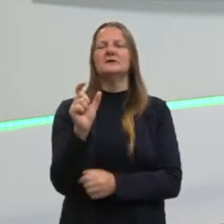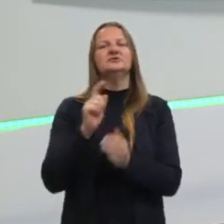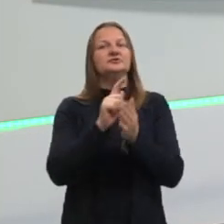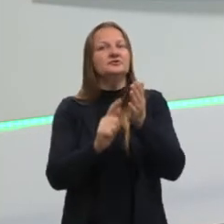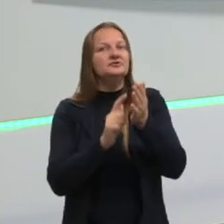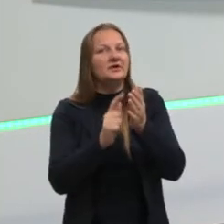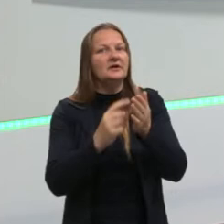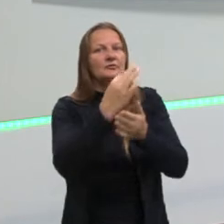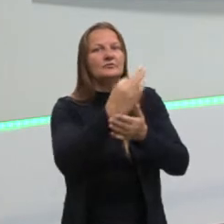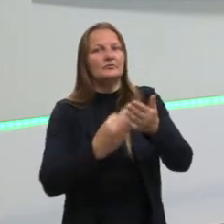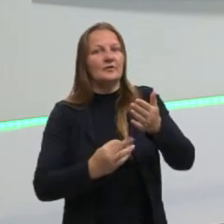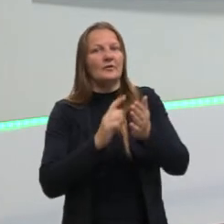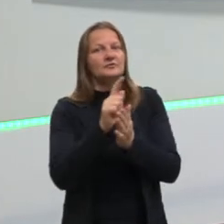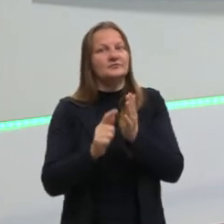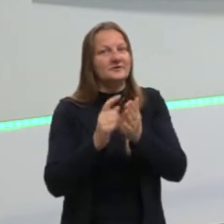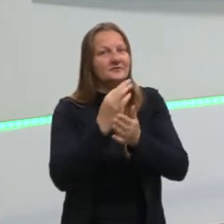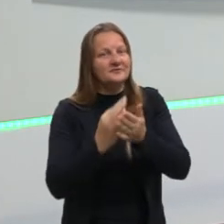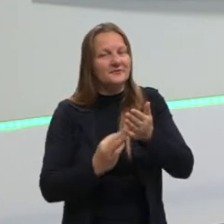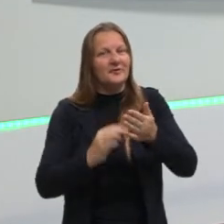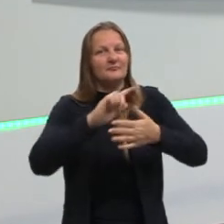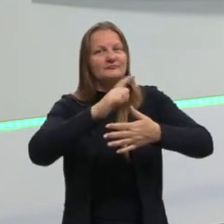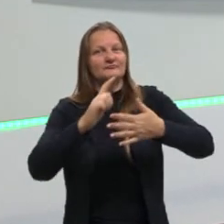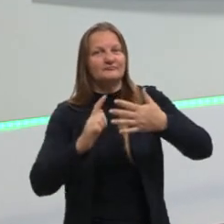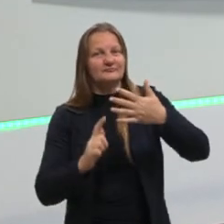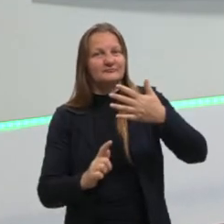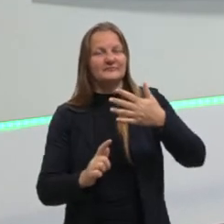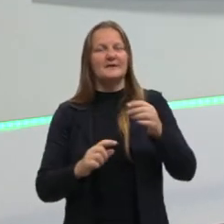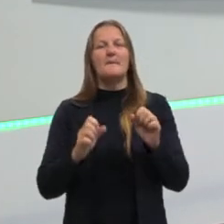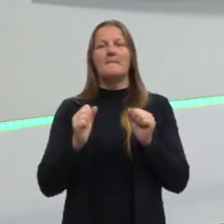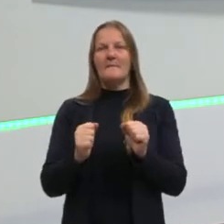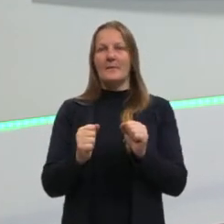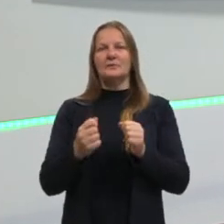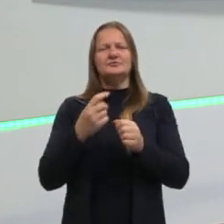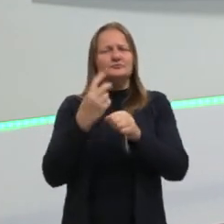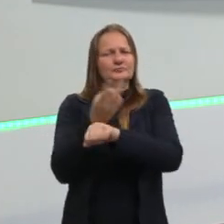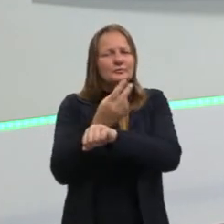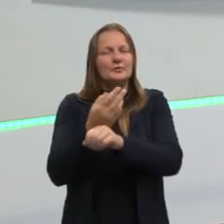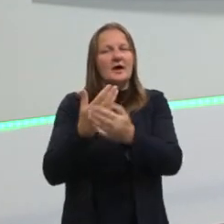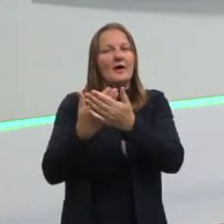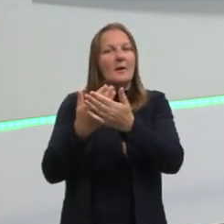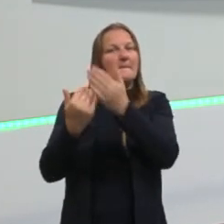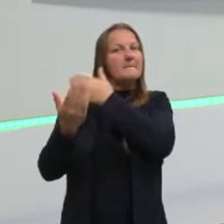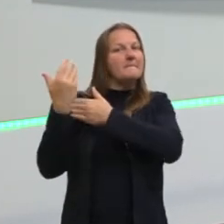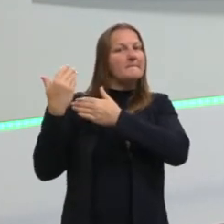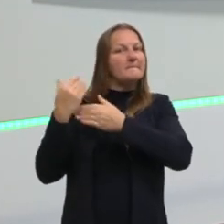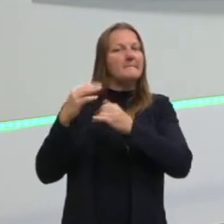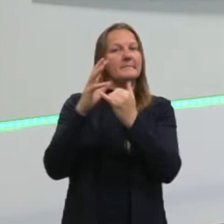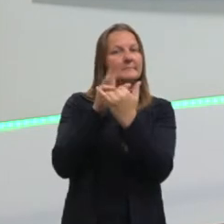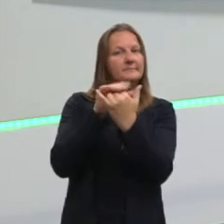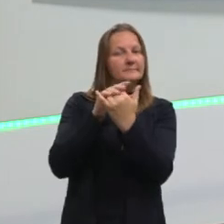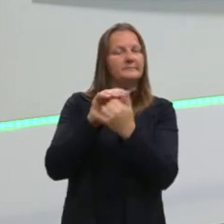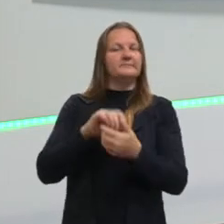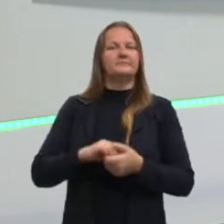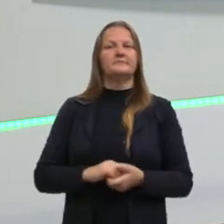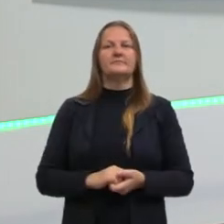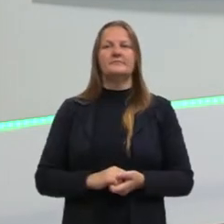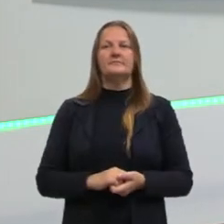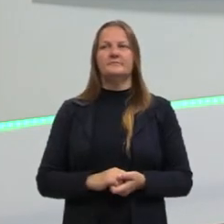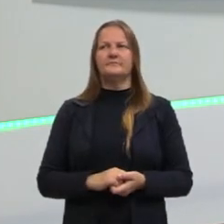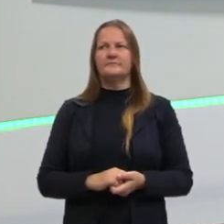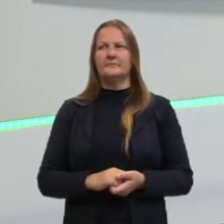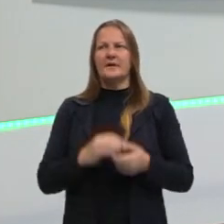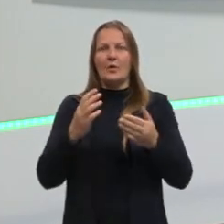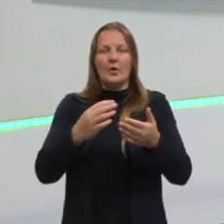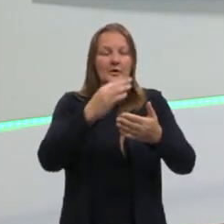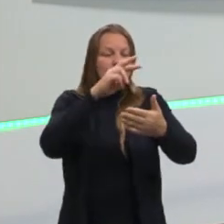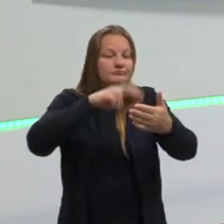é importante na hora da gente basear os nossos estudos de texto, tá? E a gente está nessa fase agora que a gente está olhando